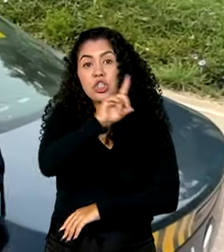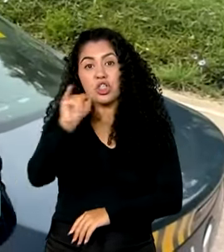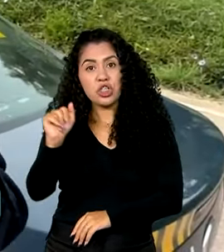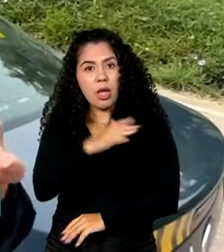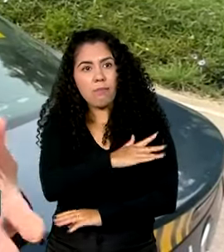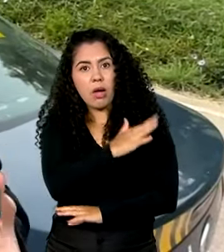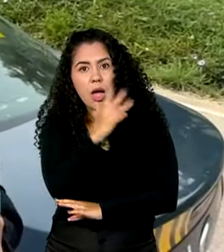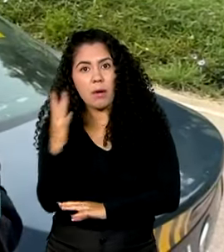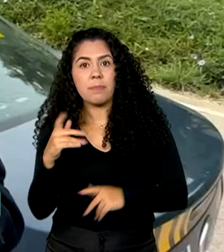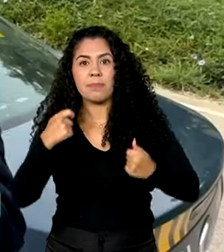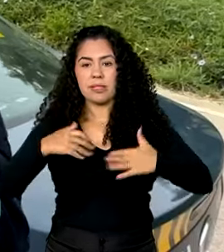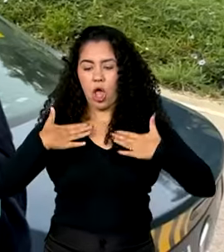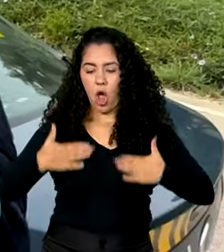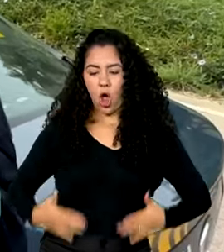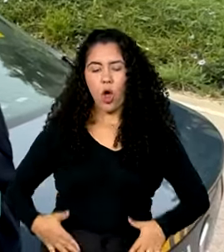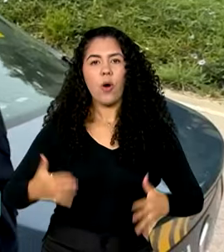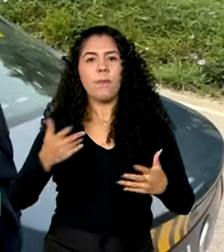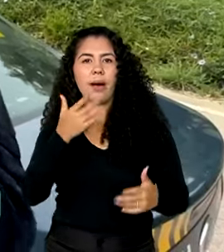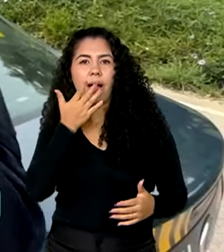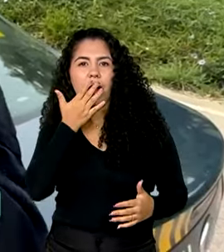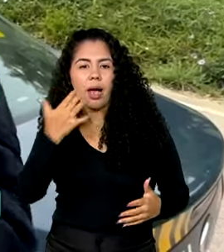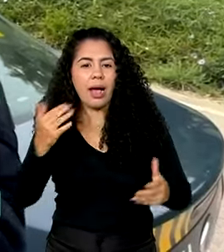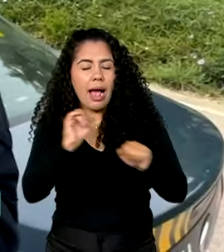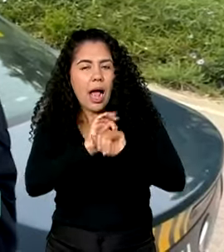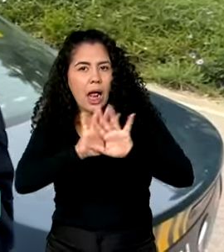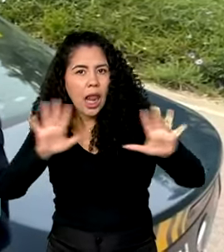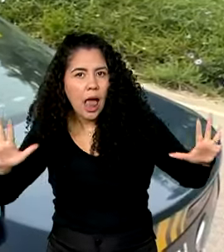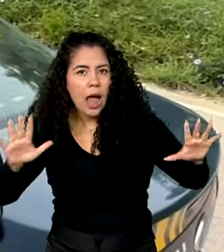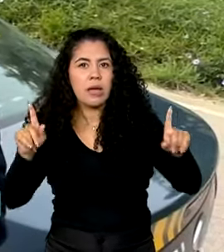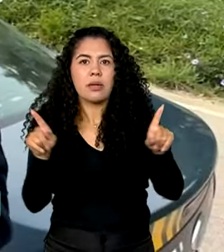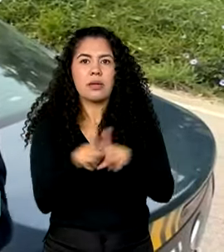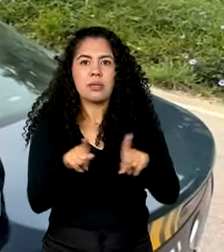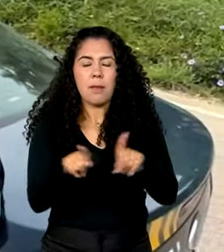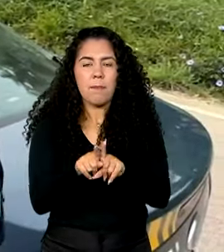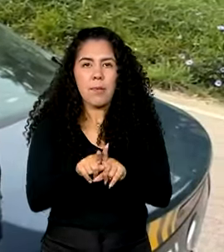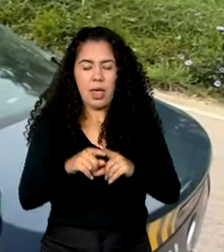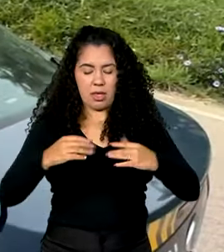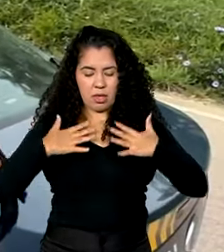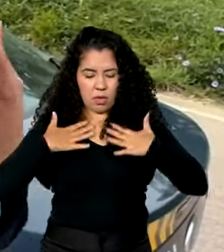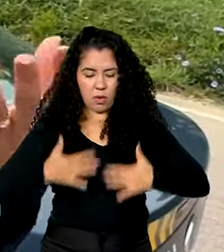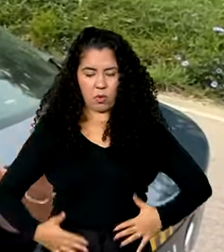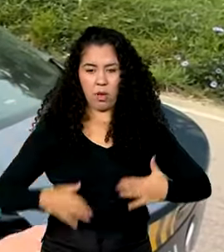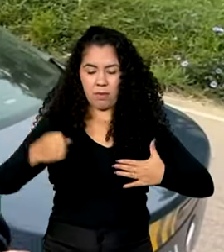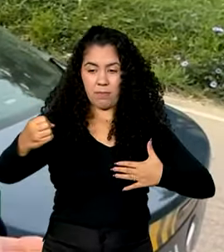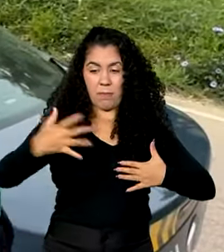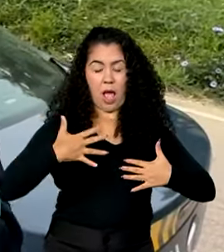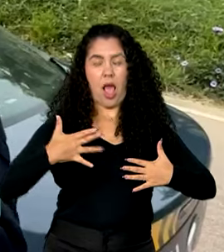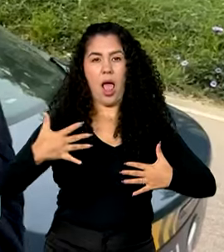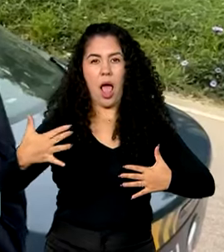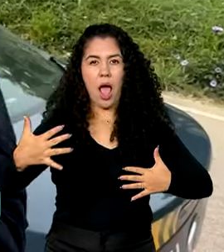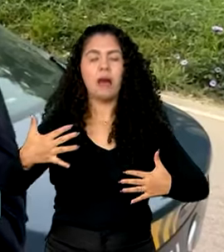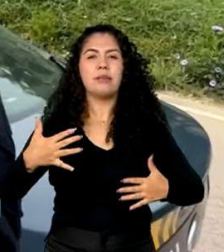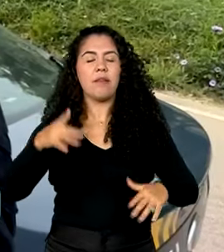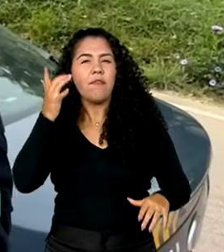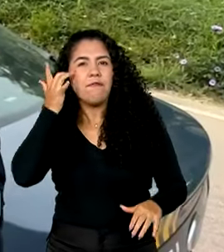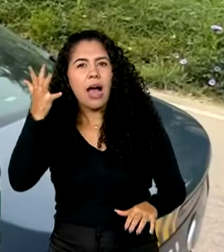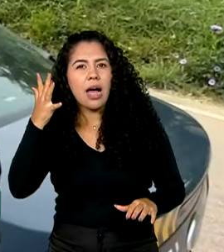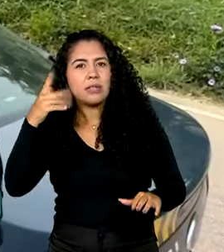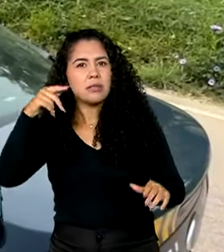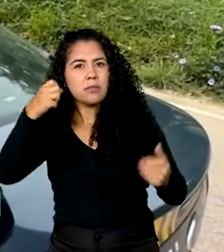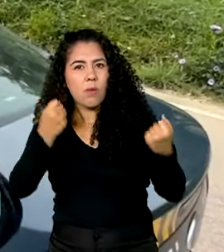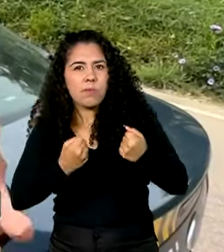que estejam com roupas claras, preferencialmente com colete refletivo, para que isso facilite a visualização por parte dos